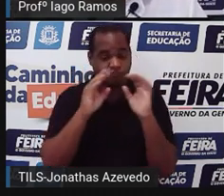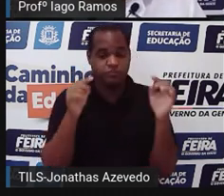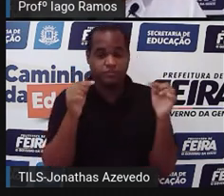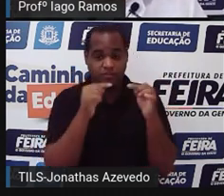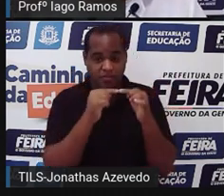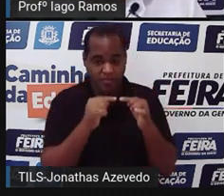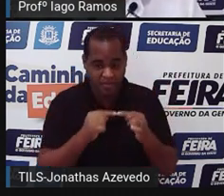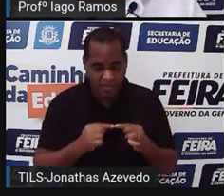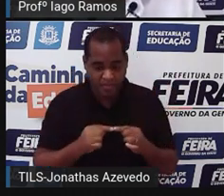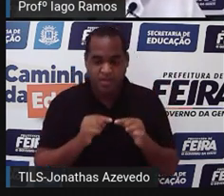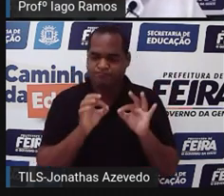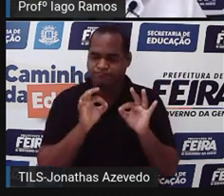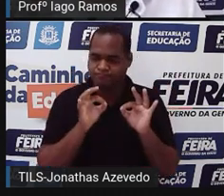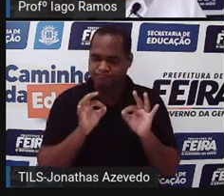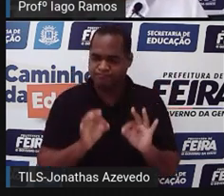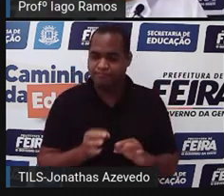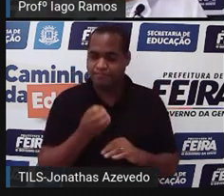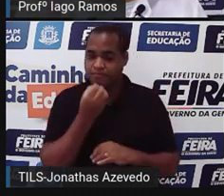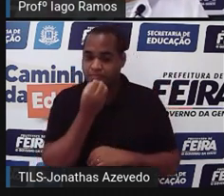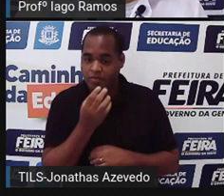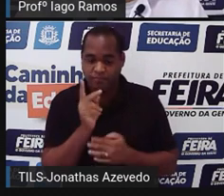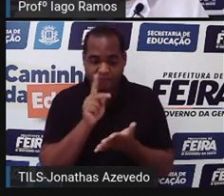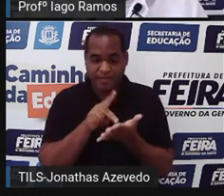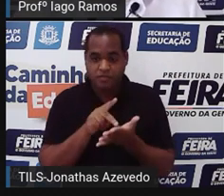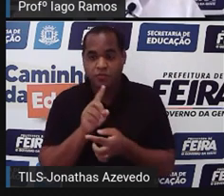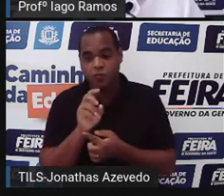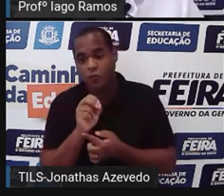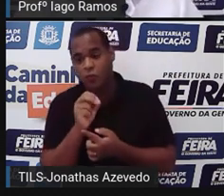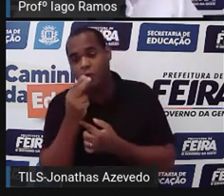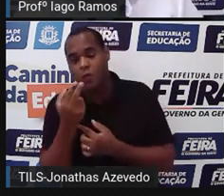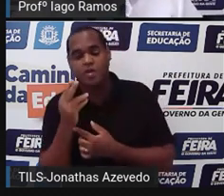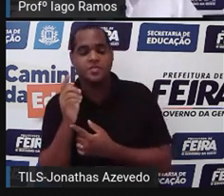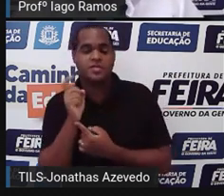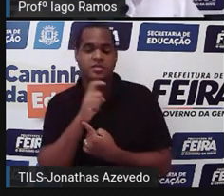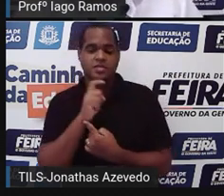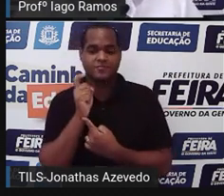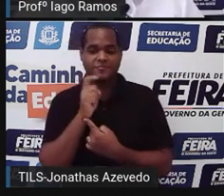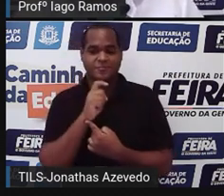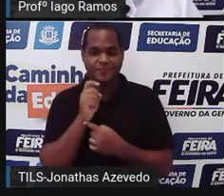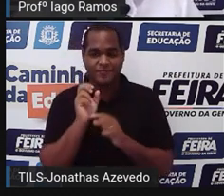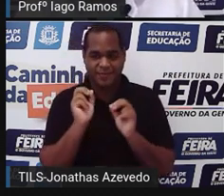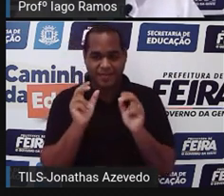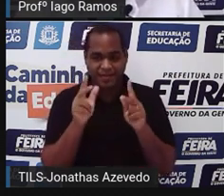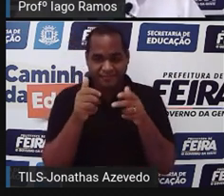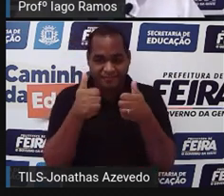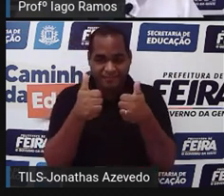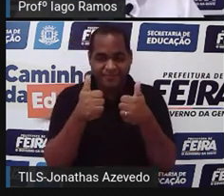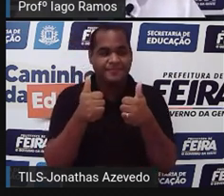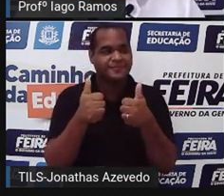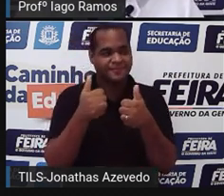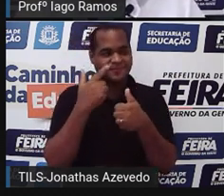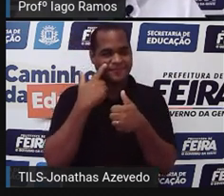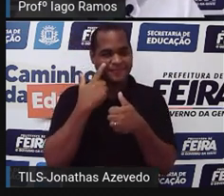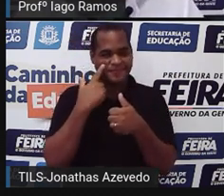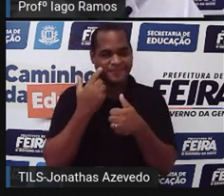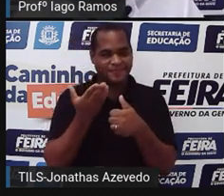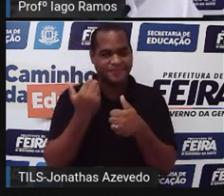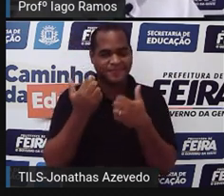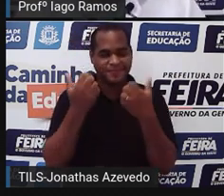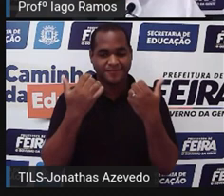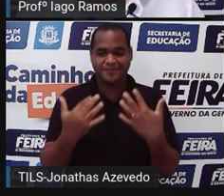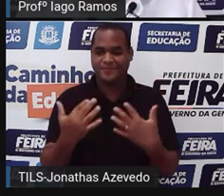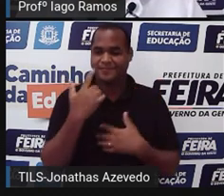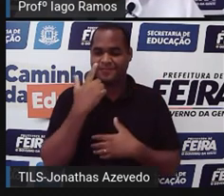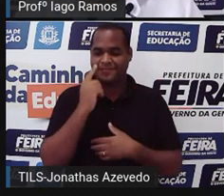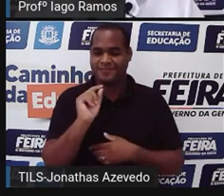o que está naquela frase ali, se é verdade ou se é mentira. Tá bom? Então, bora lá? Vem